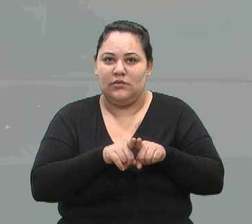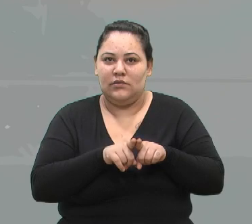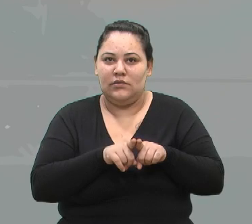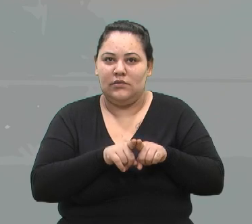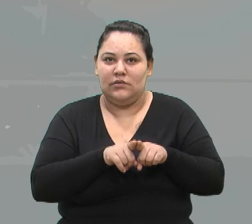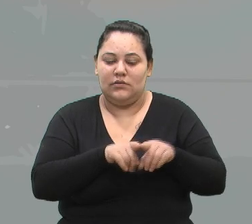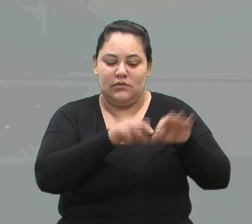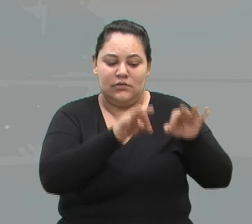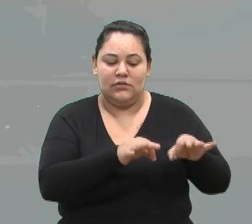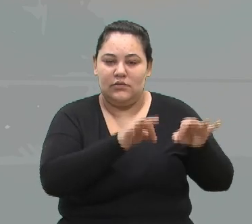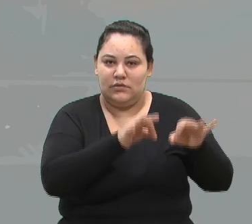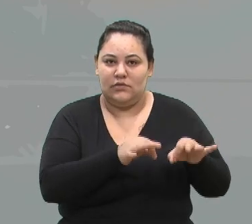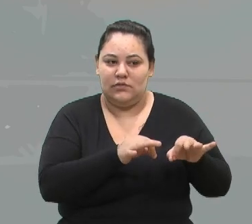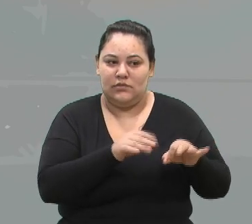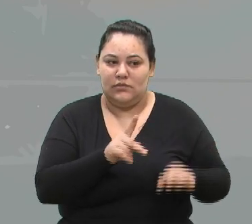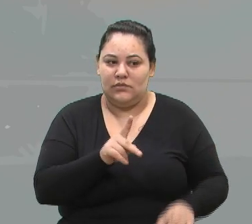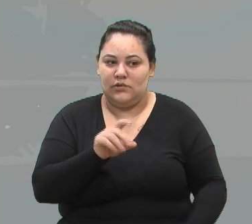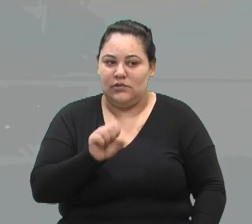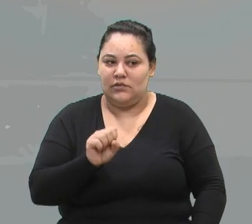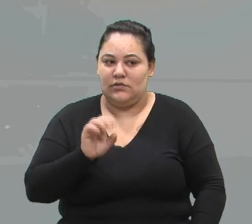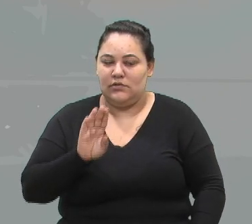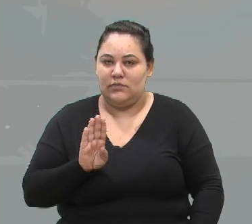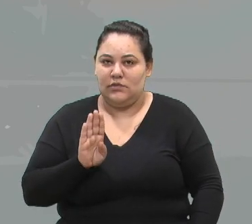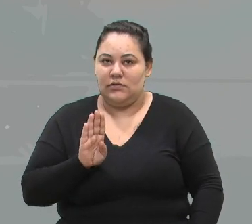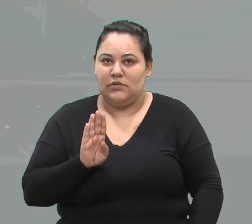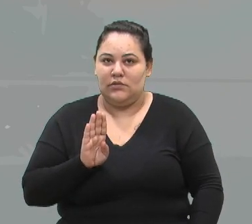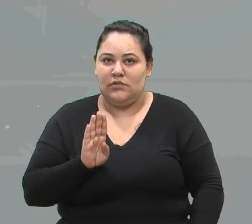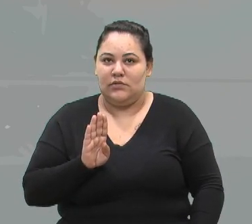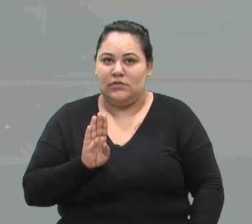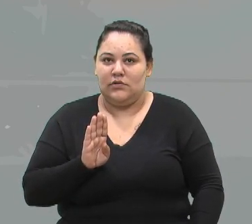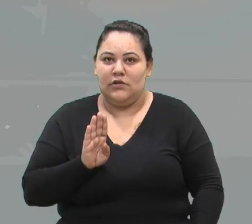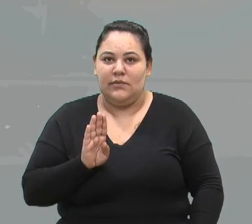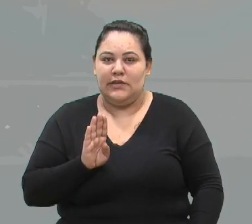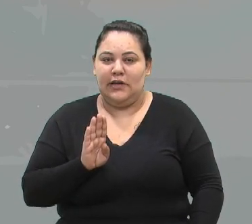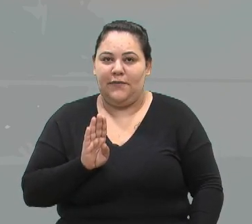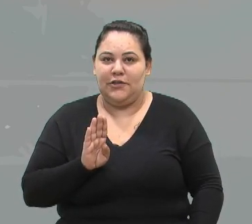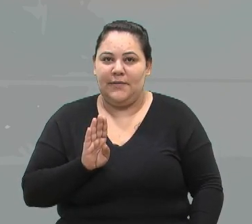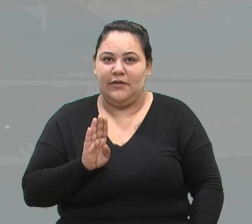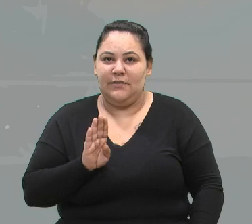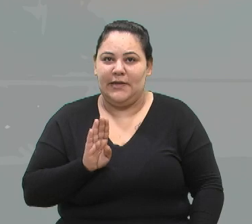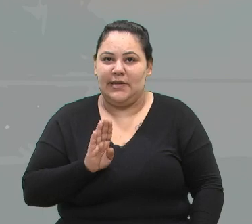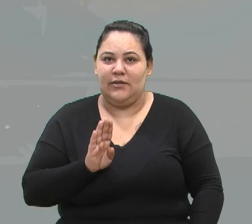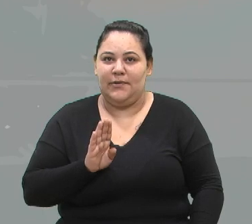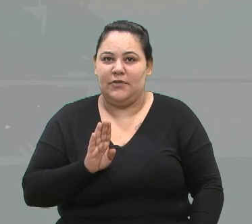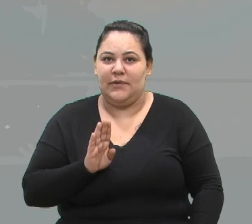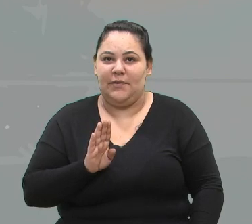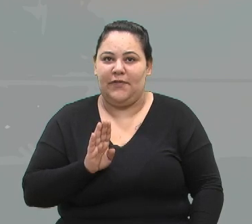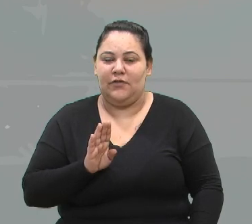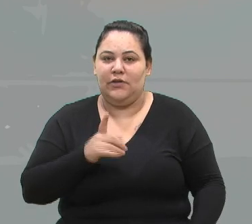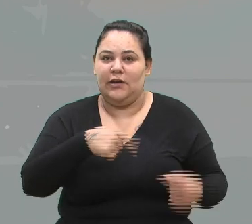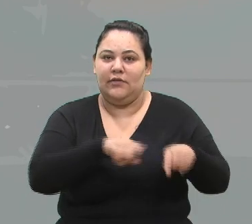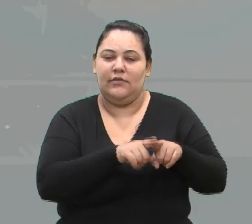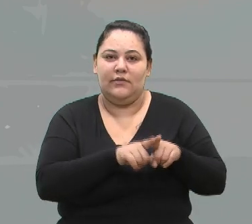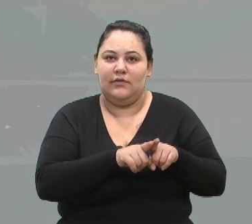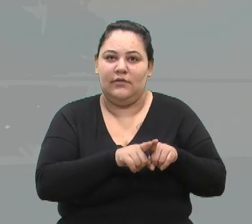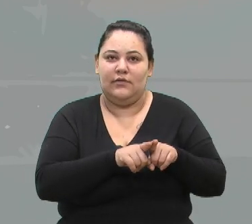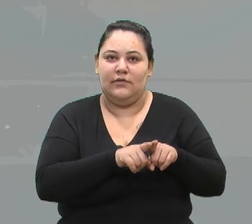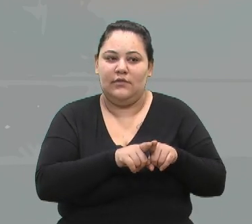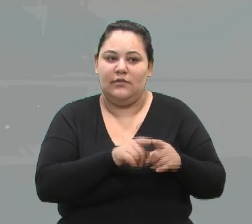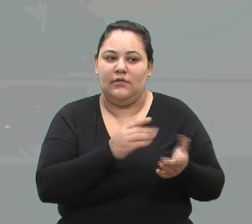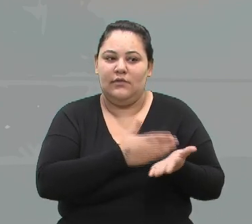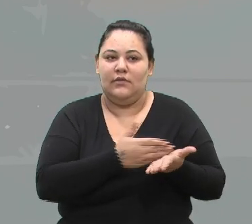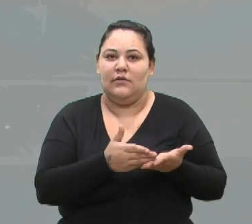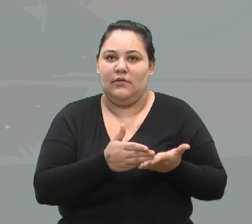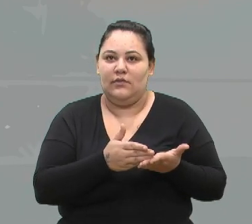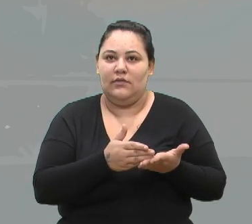PSB, o PSB no Nordeste, tem avançado muito e precisa também avançar mais aqui no